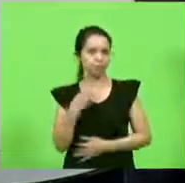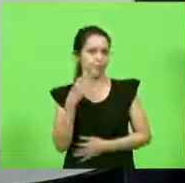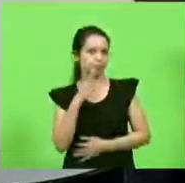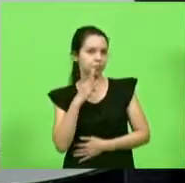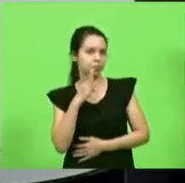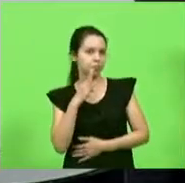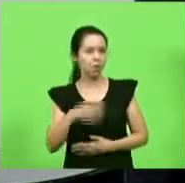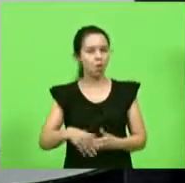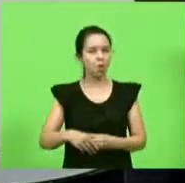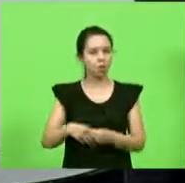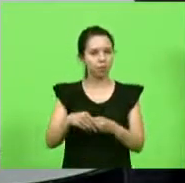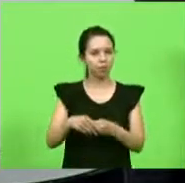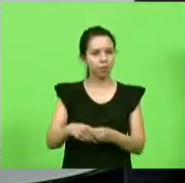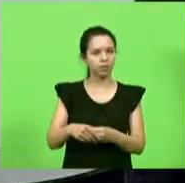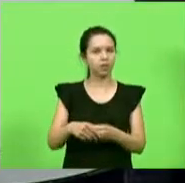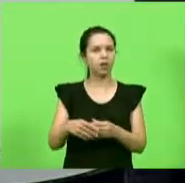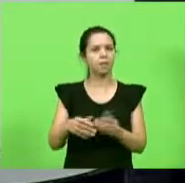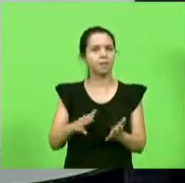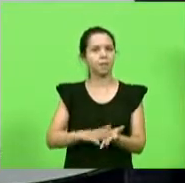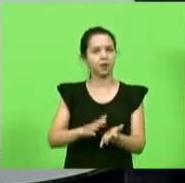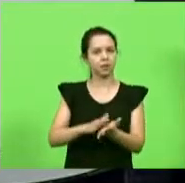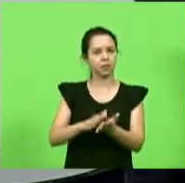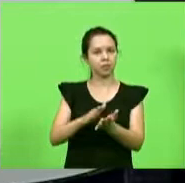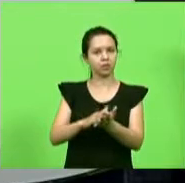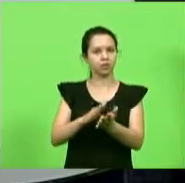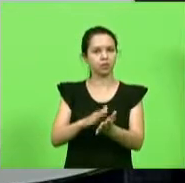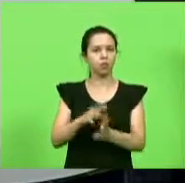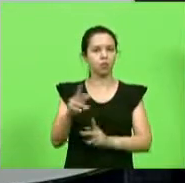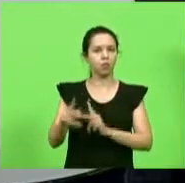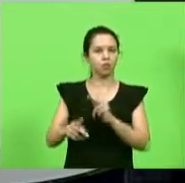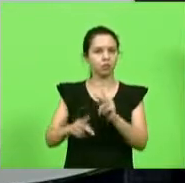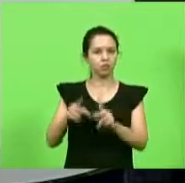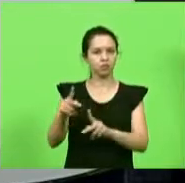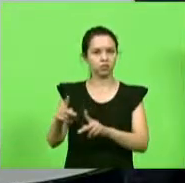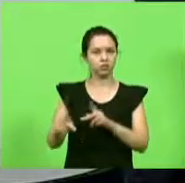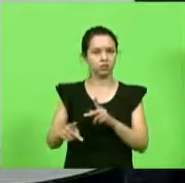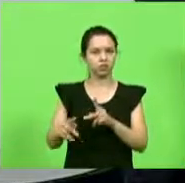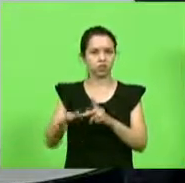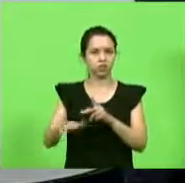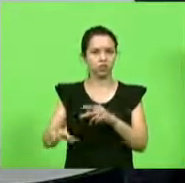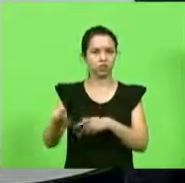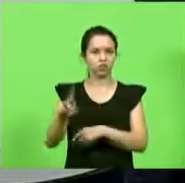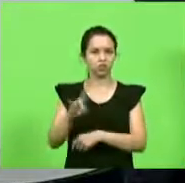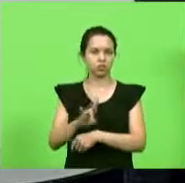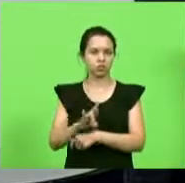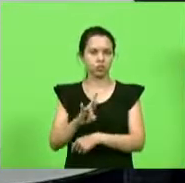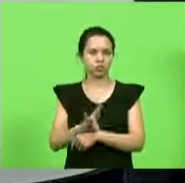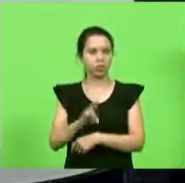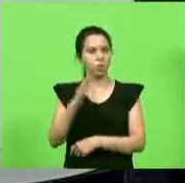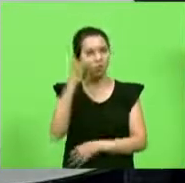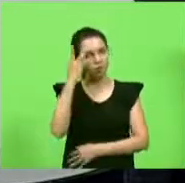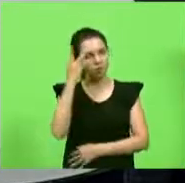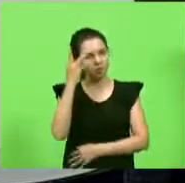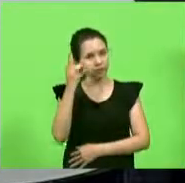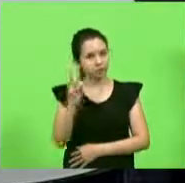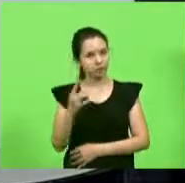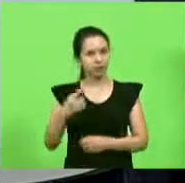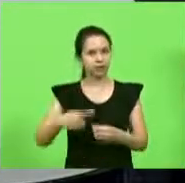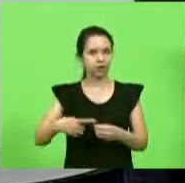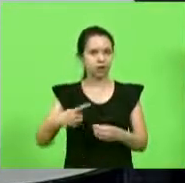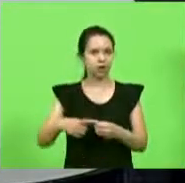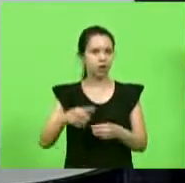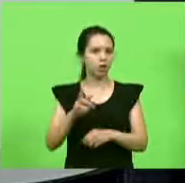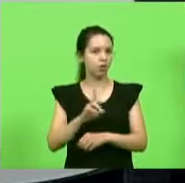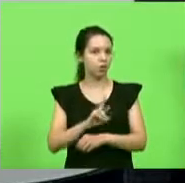cumprimentar e parabenizar o povo rio sulense amanhã a nossa cidade de Rio do Sul deputado